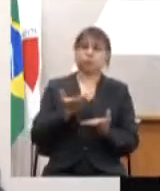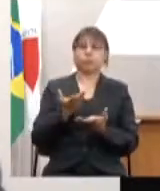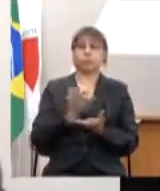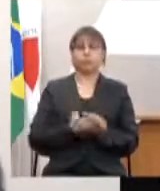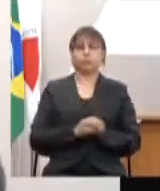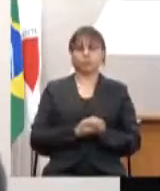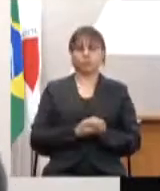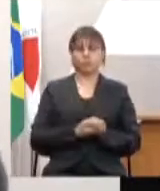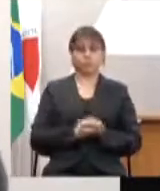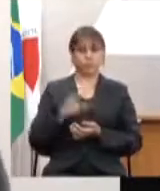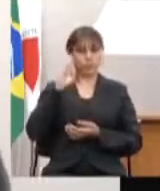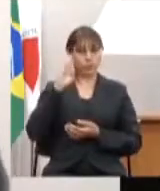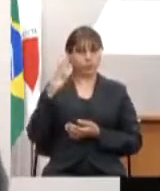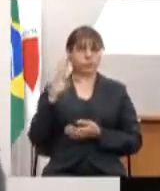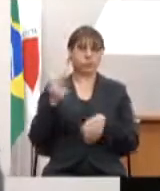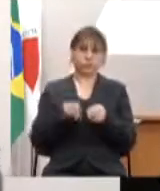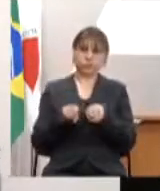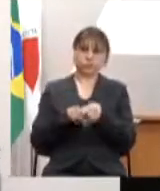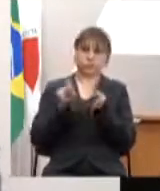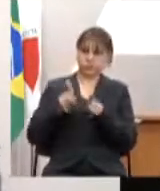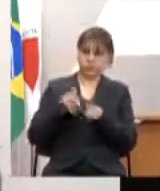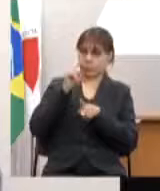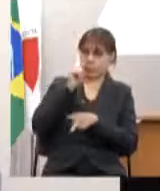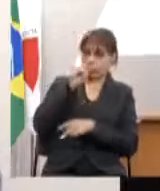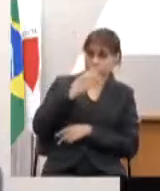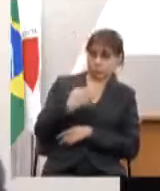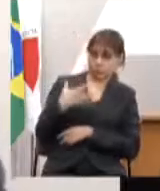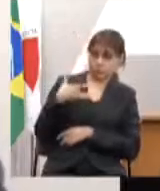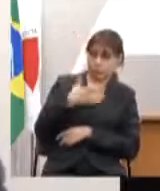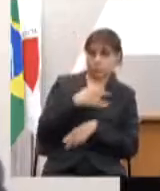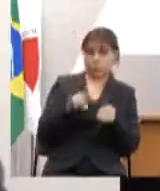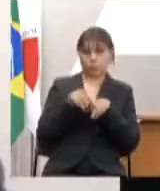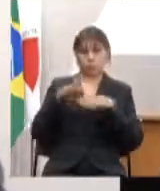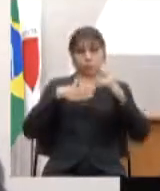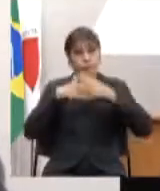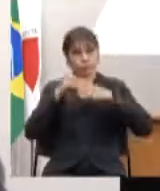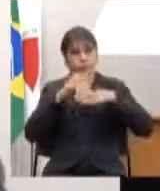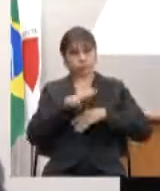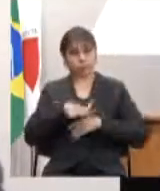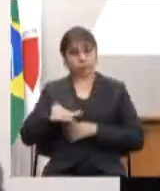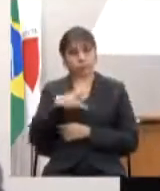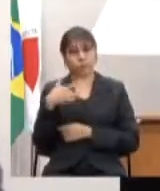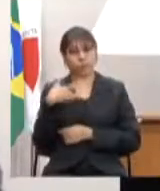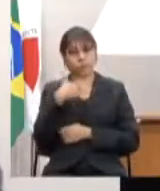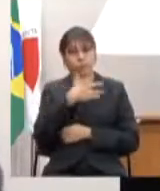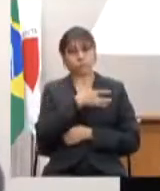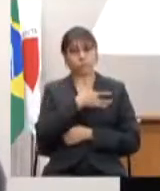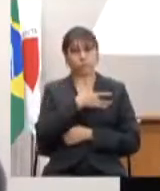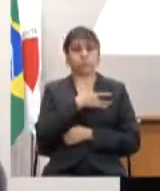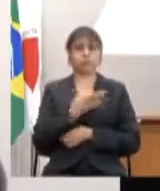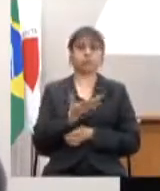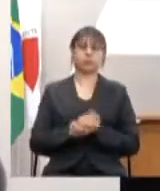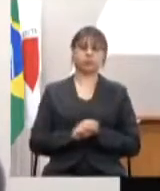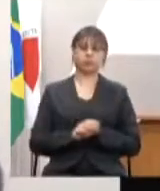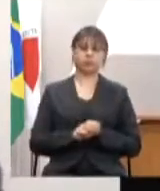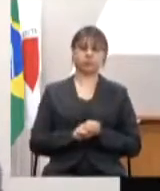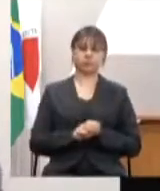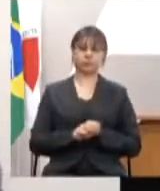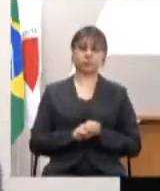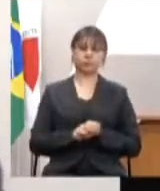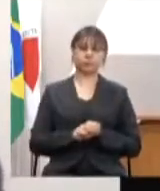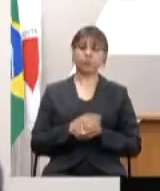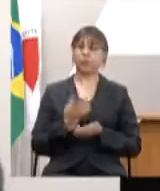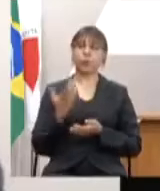priorizando grupos de risco trabalhadores da saúde não pode ser quem vai chegar primeiro o nosso